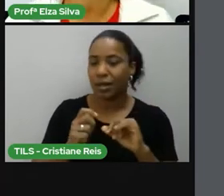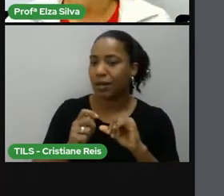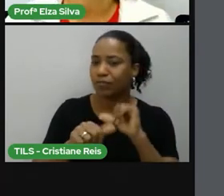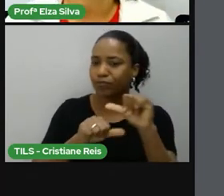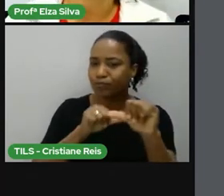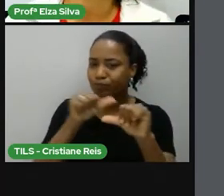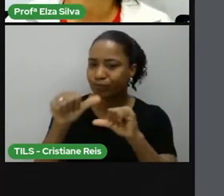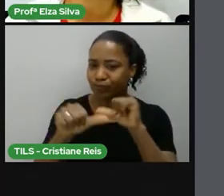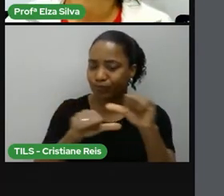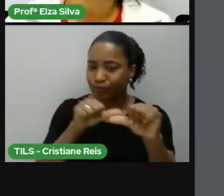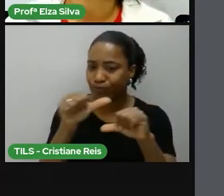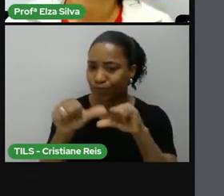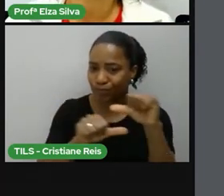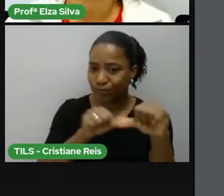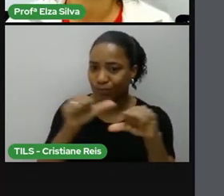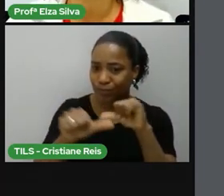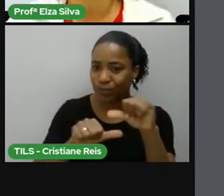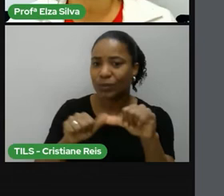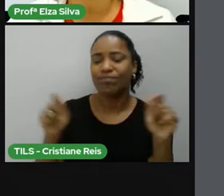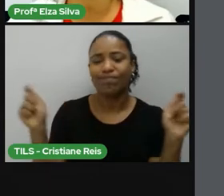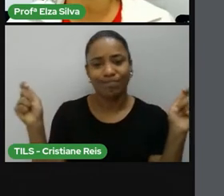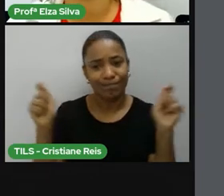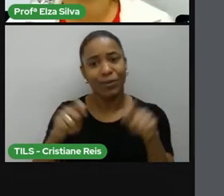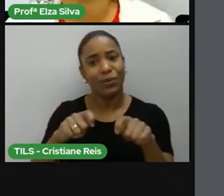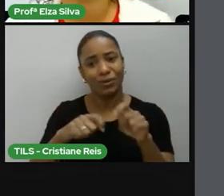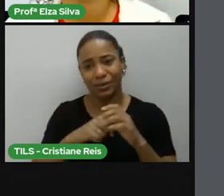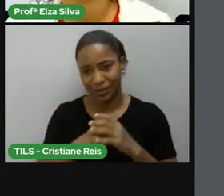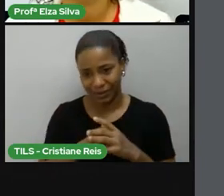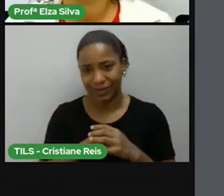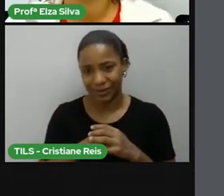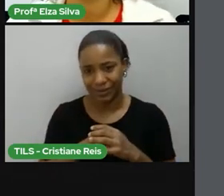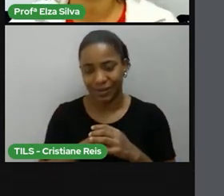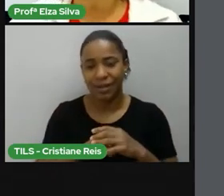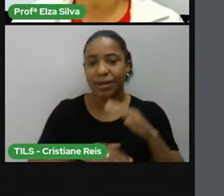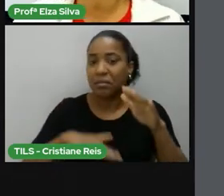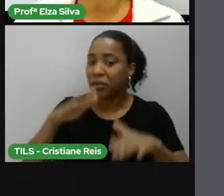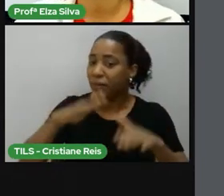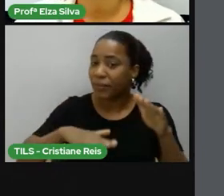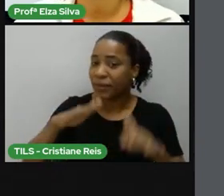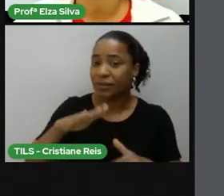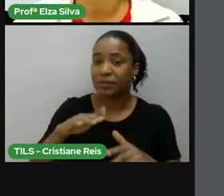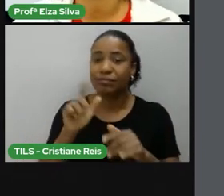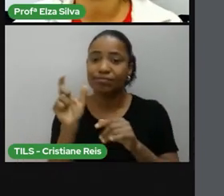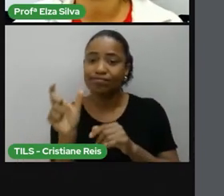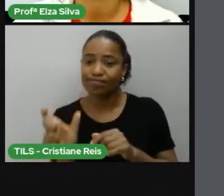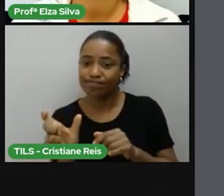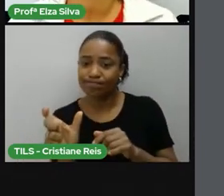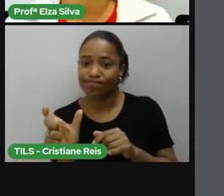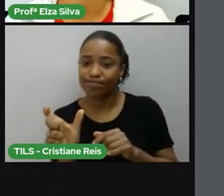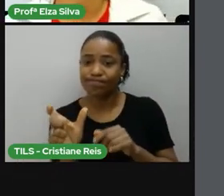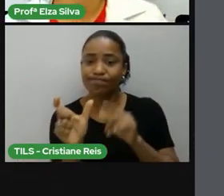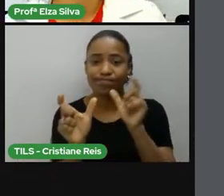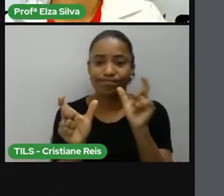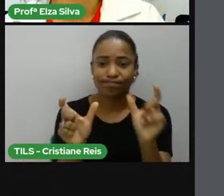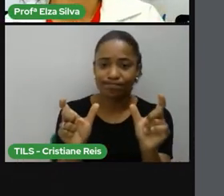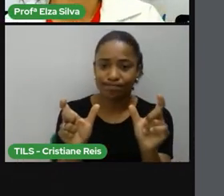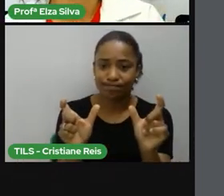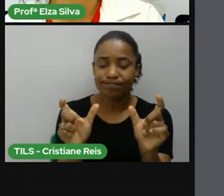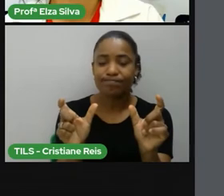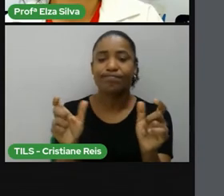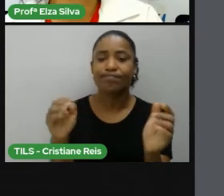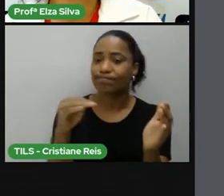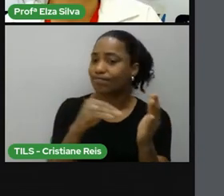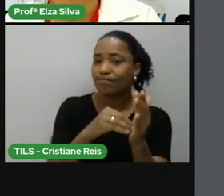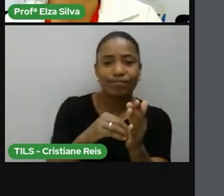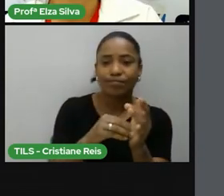Eles variam de acordo com a escrita. Cada verbo irregular vai ter o seu próprio